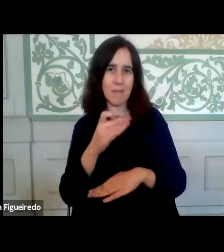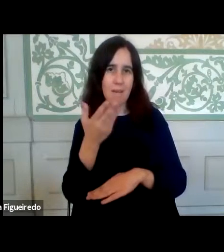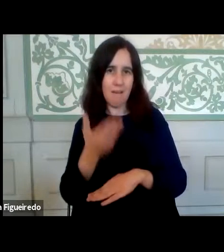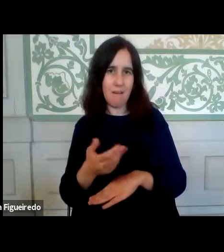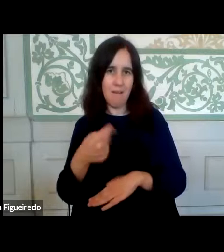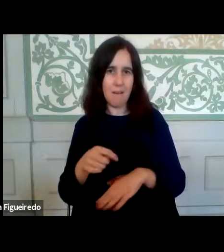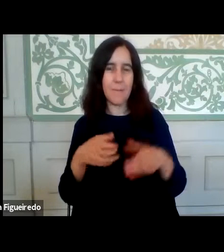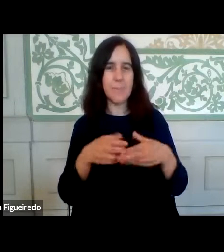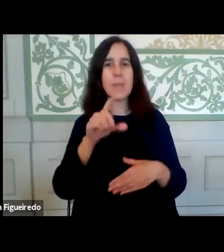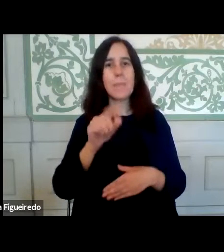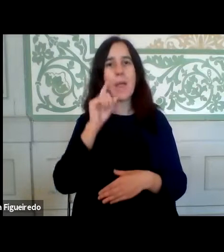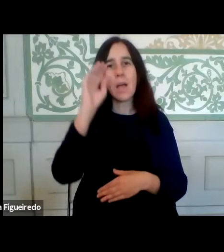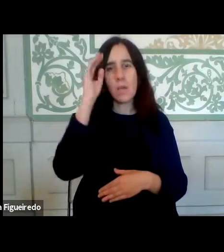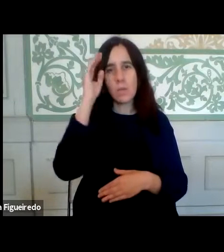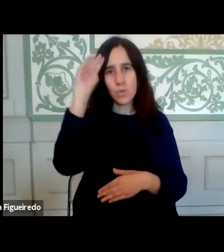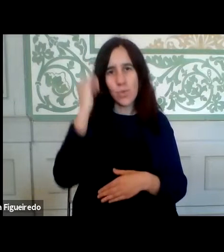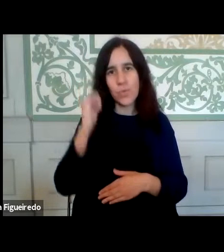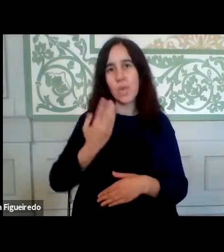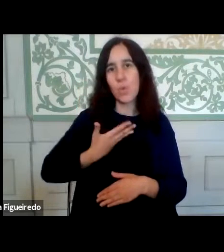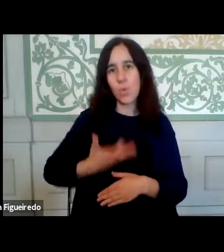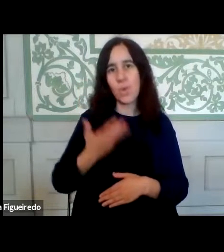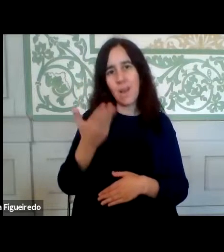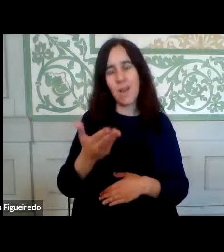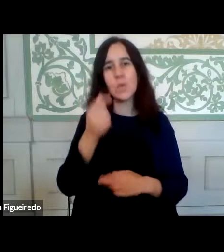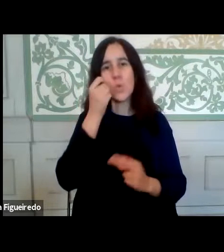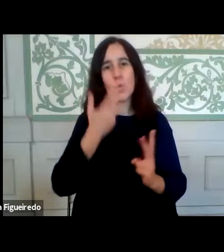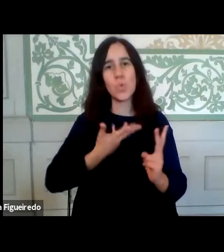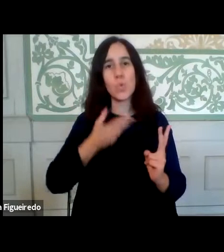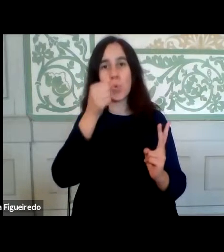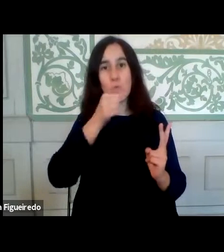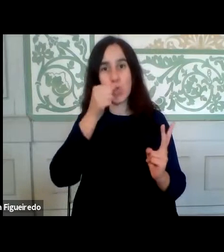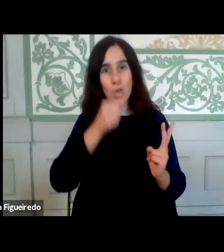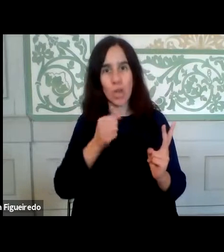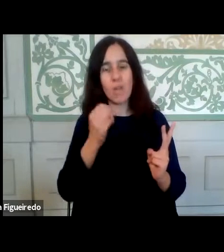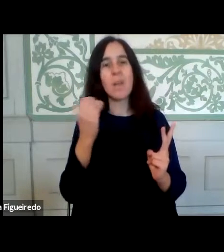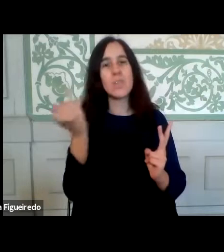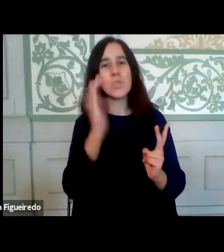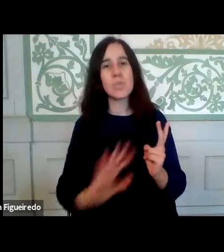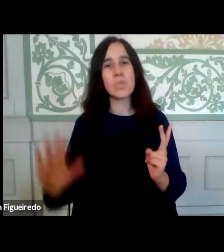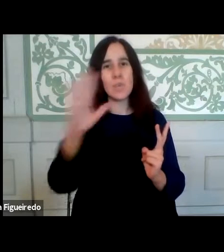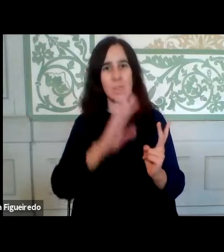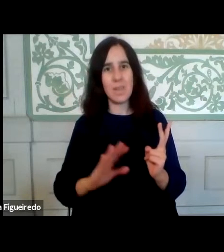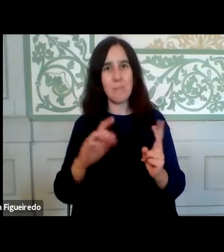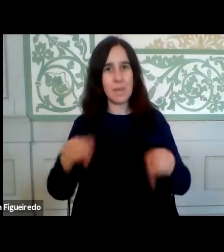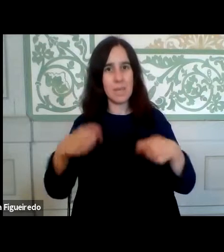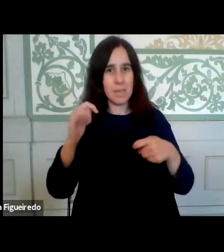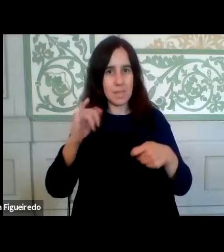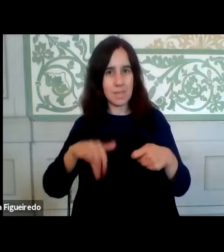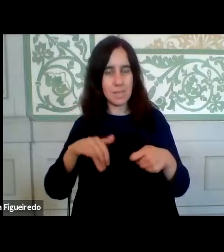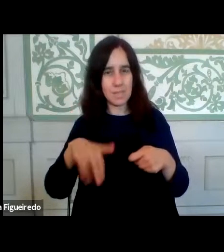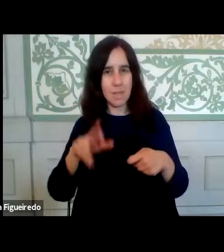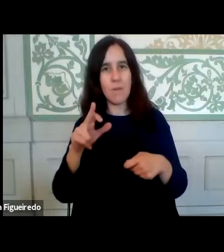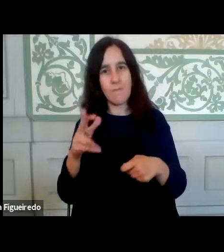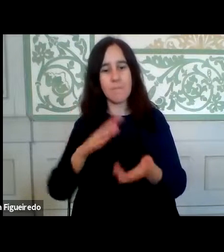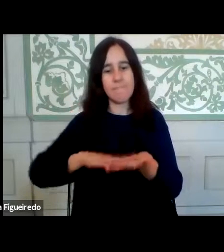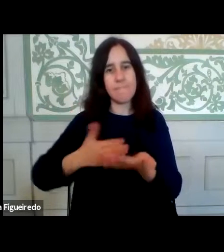a doutora Sofia Figueiredo e o Dr. Luís Oriola, do Instituto Nacional para a Realitação, que irão fazer a interpretação para